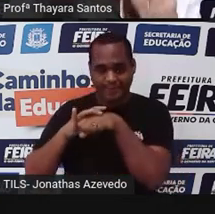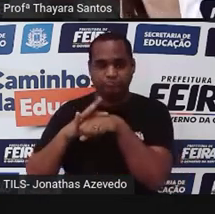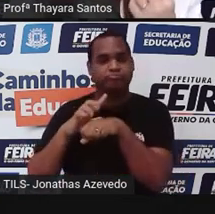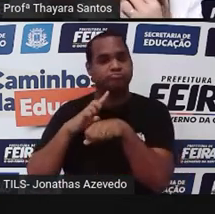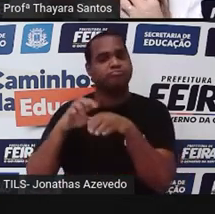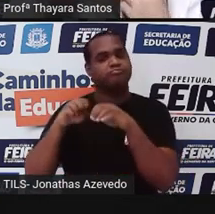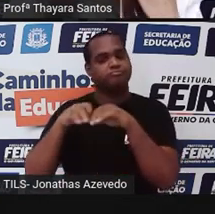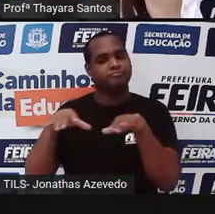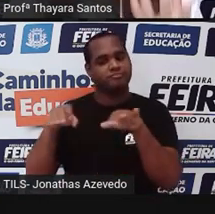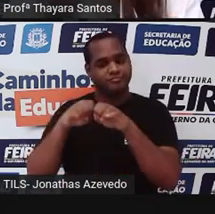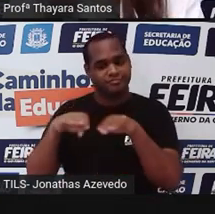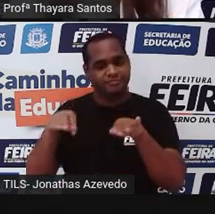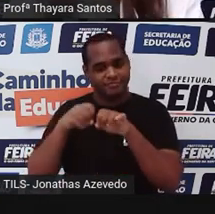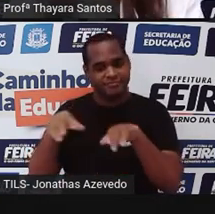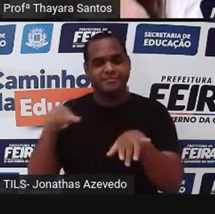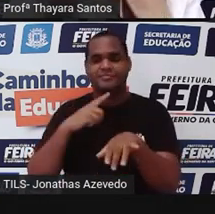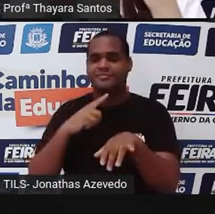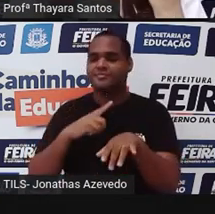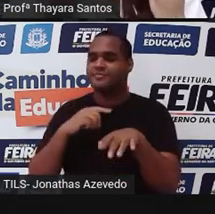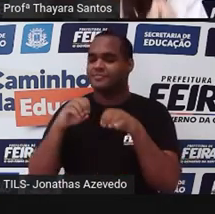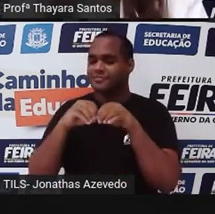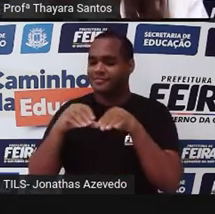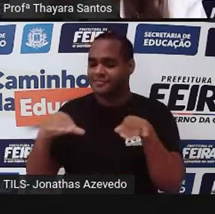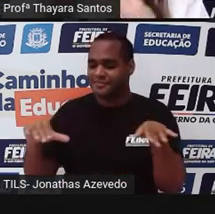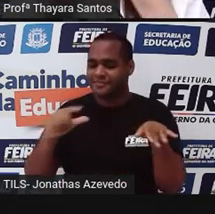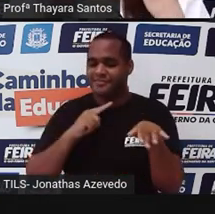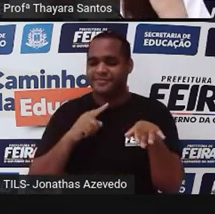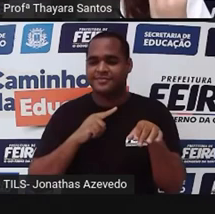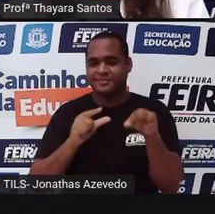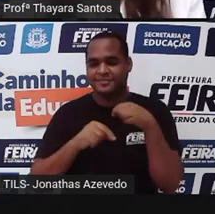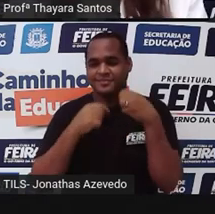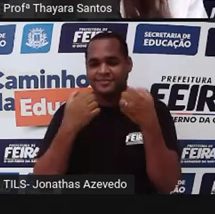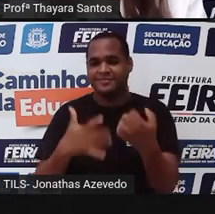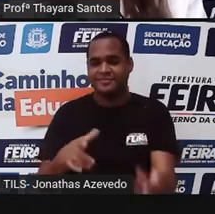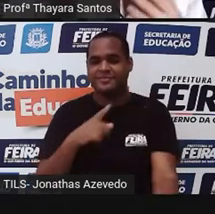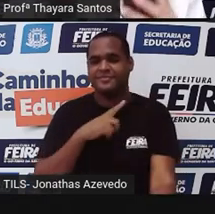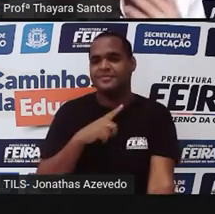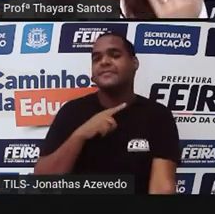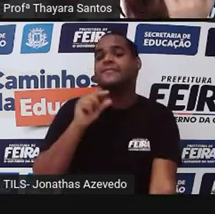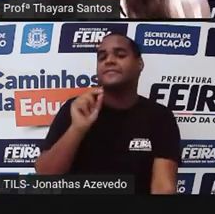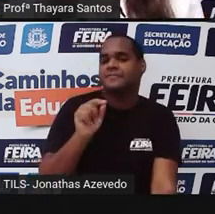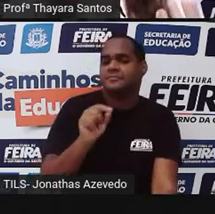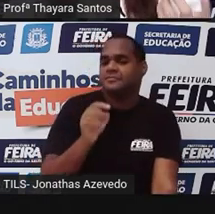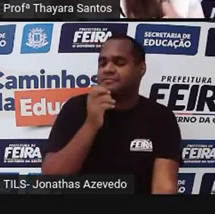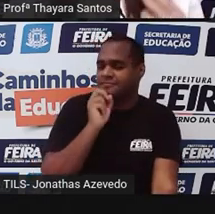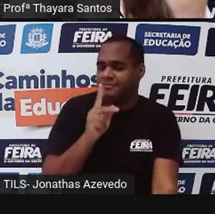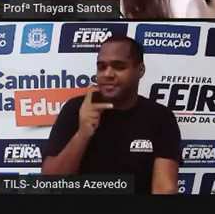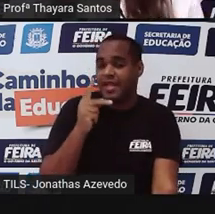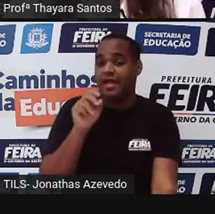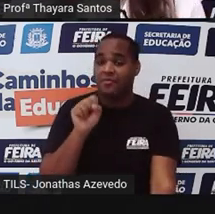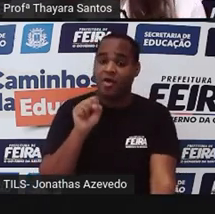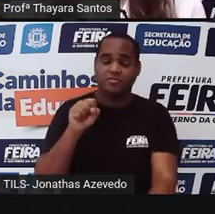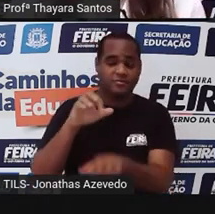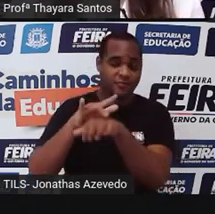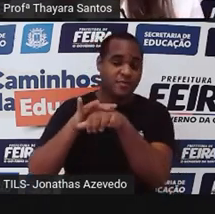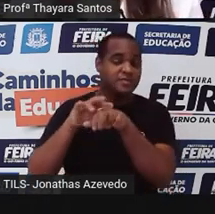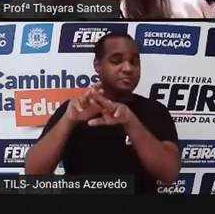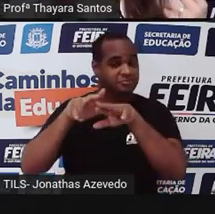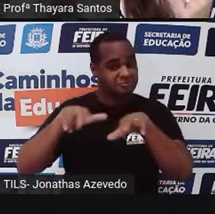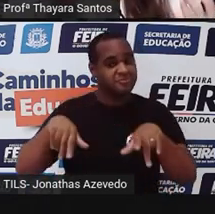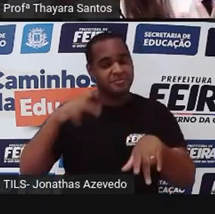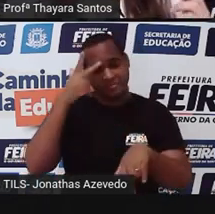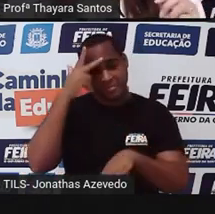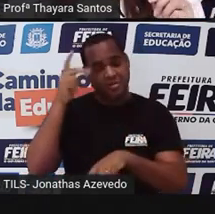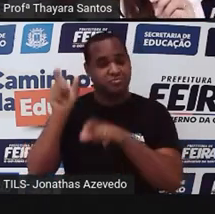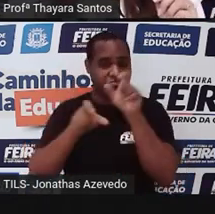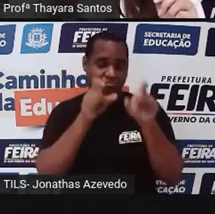seja, eles podem transportar ali dentro deles protozoários, vírus, que podem causar doenças principalmente nos seres humanos.